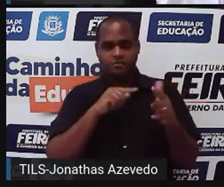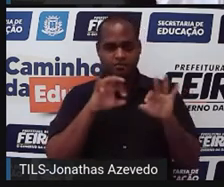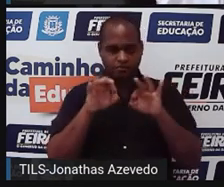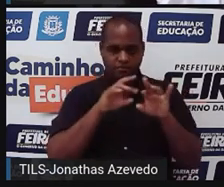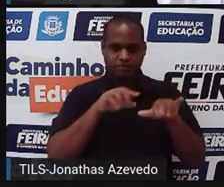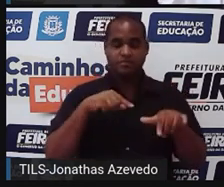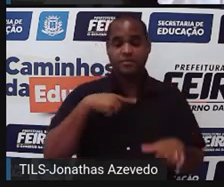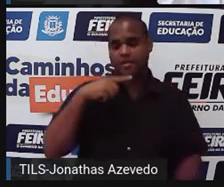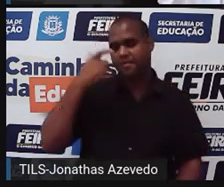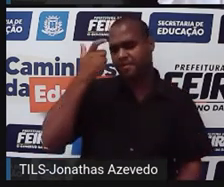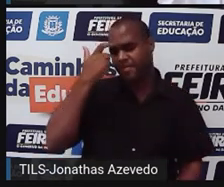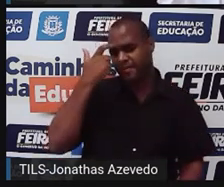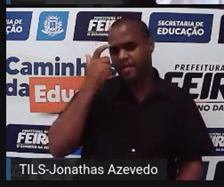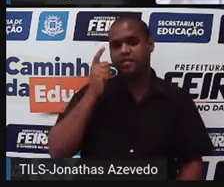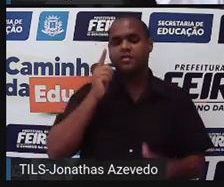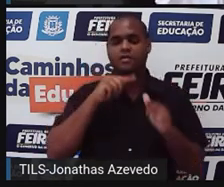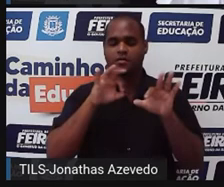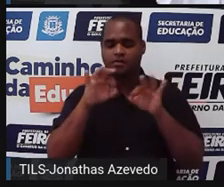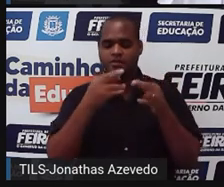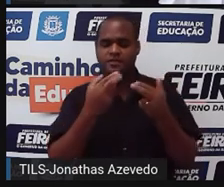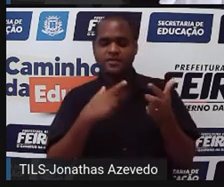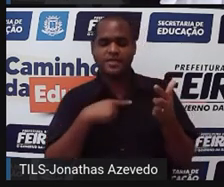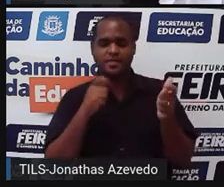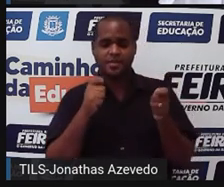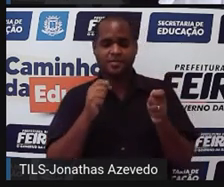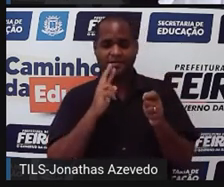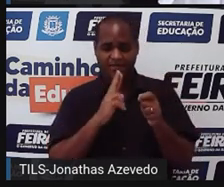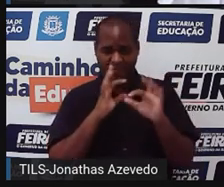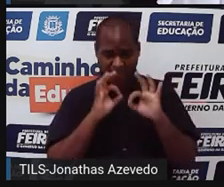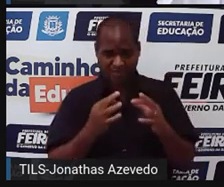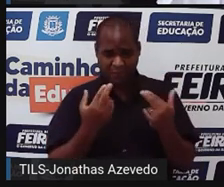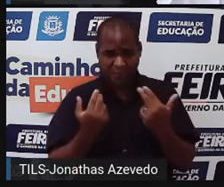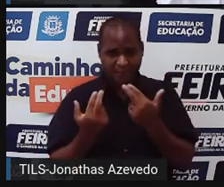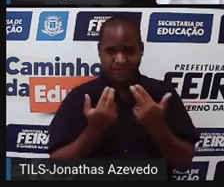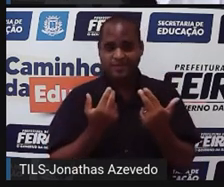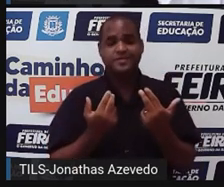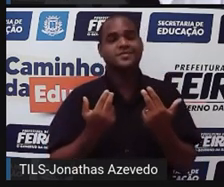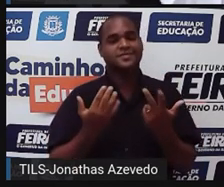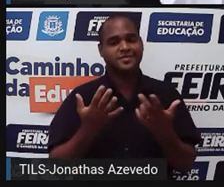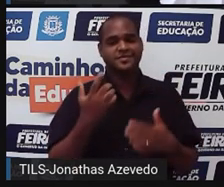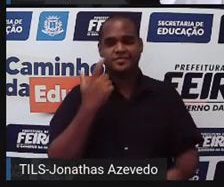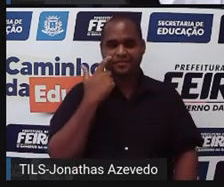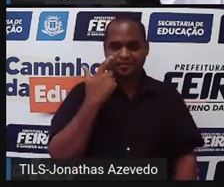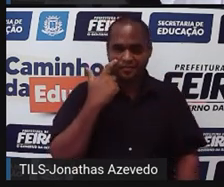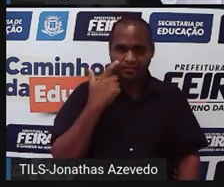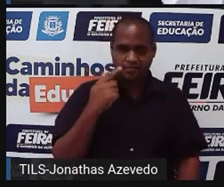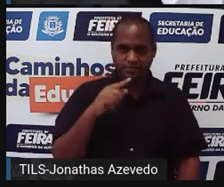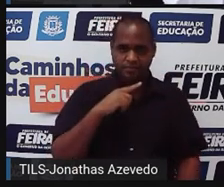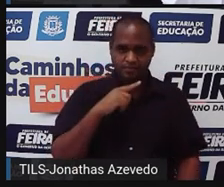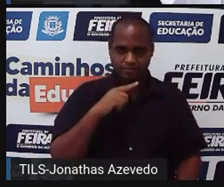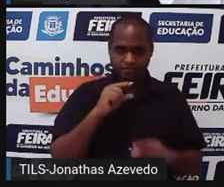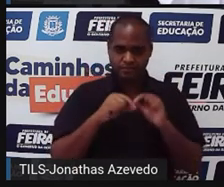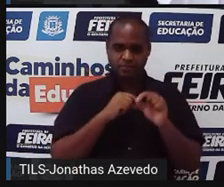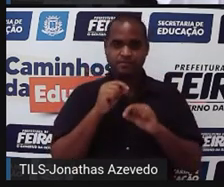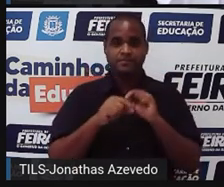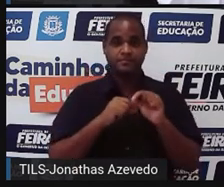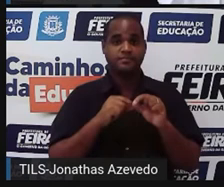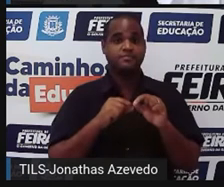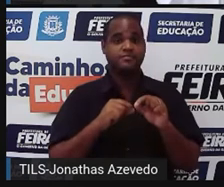pode pensar em outra forma de resolver e ver se a solução é a mesma, tá bom? Então, se eu for rever ali, né?